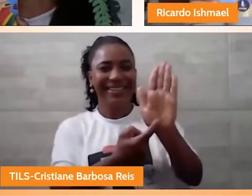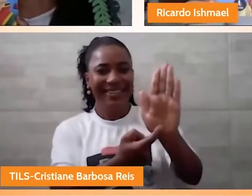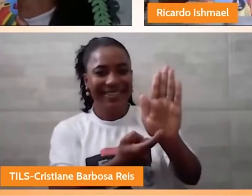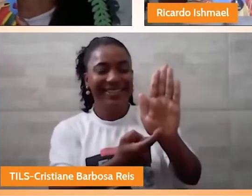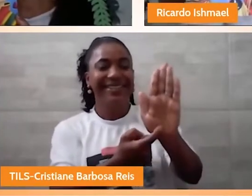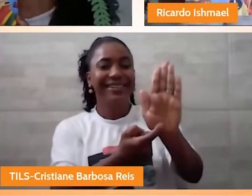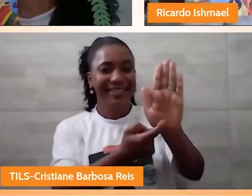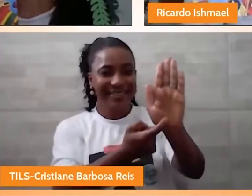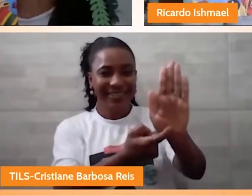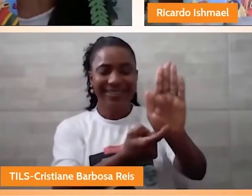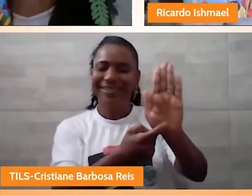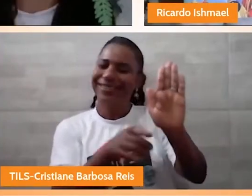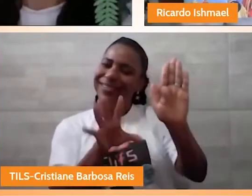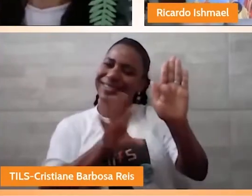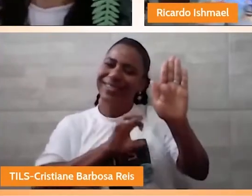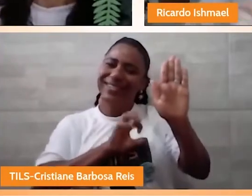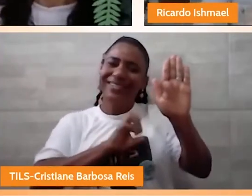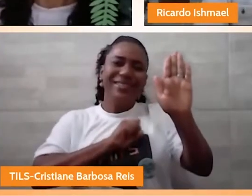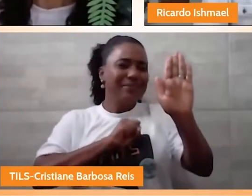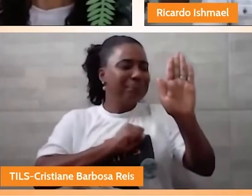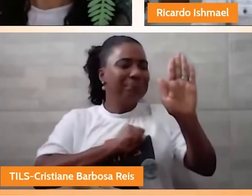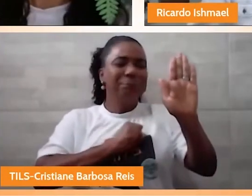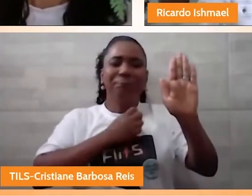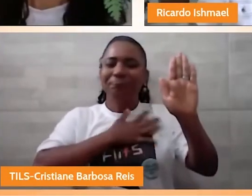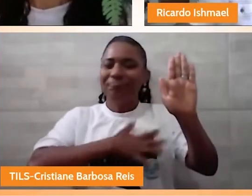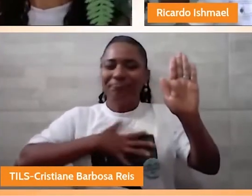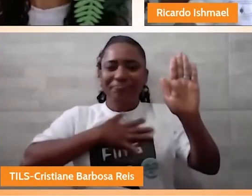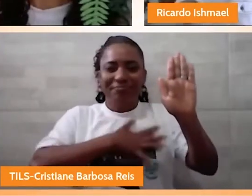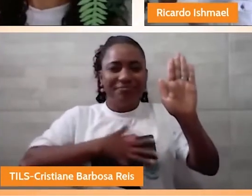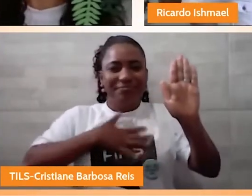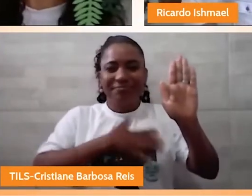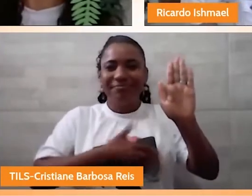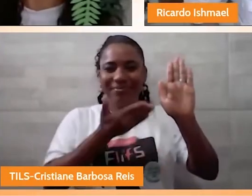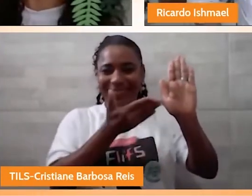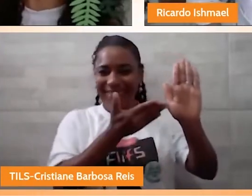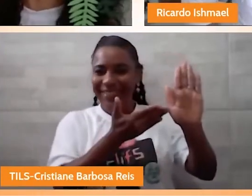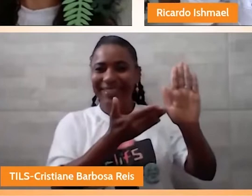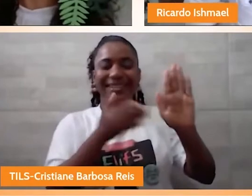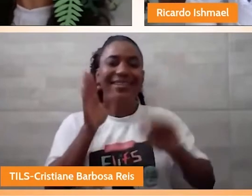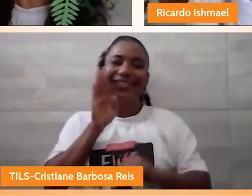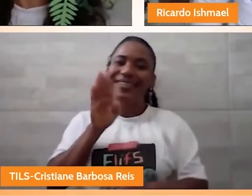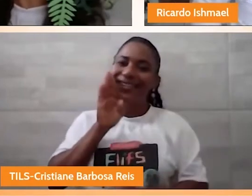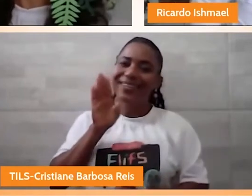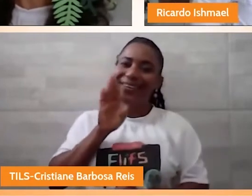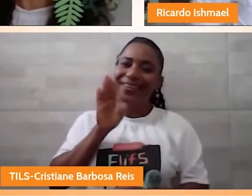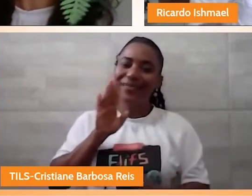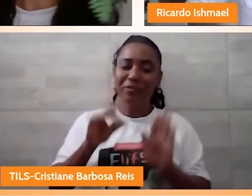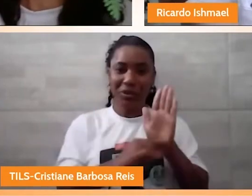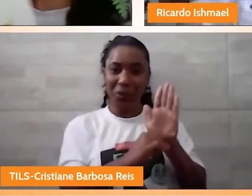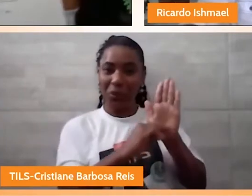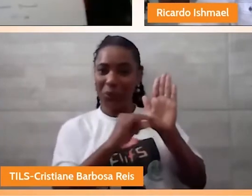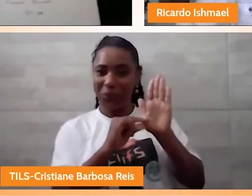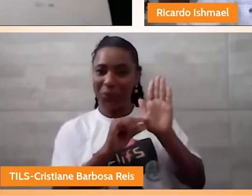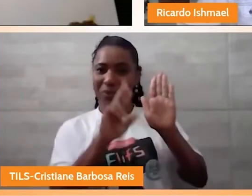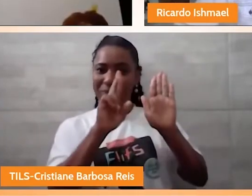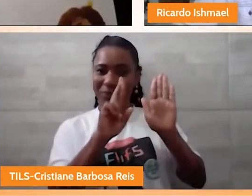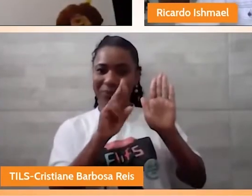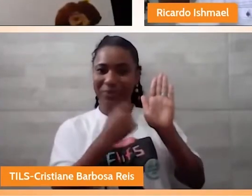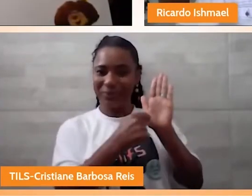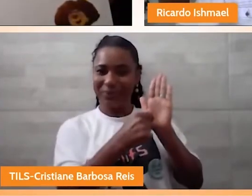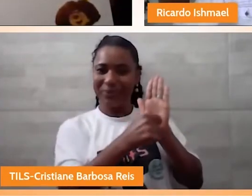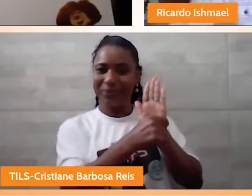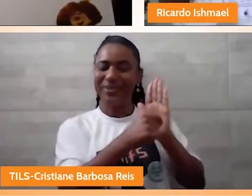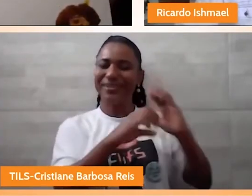assim, muito apaixonada... Que legal! Tem uma dedicatória sua, que eu fiquei... Olha só, que coisa mais